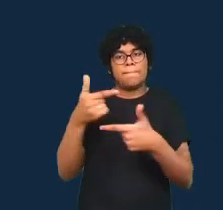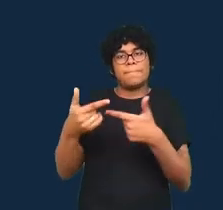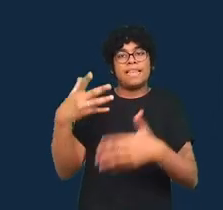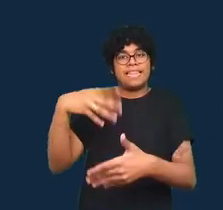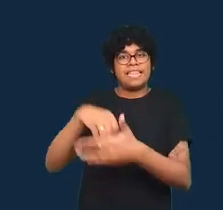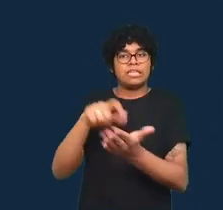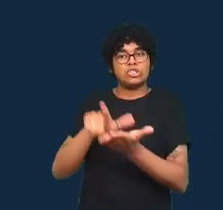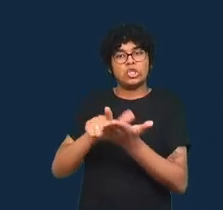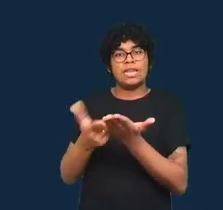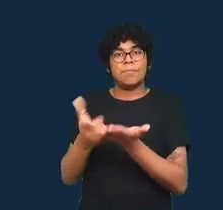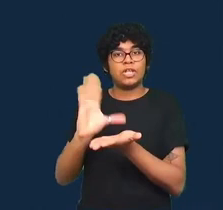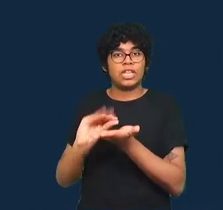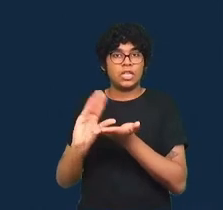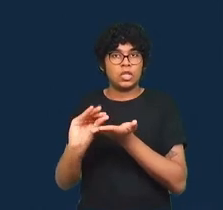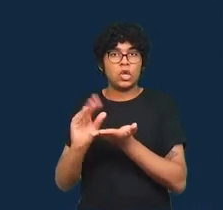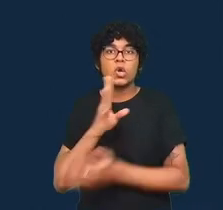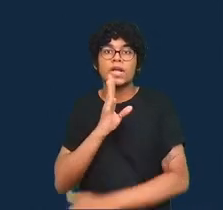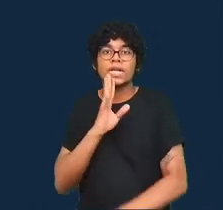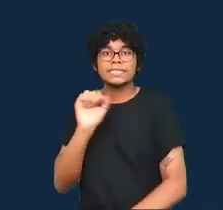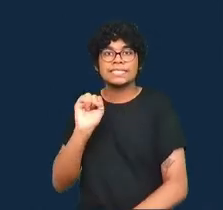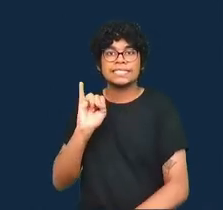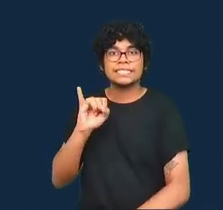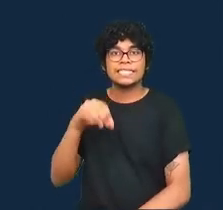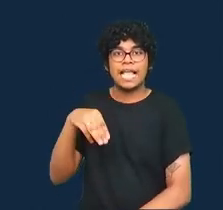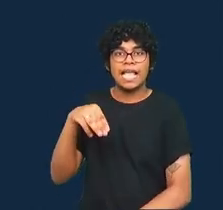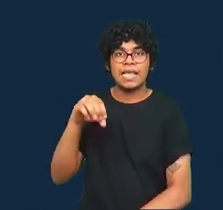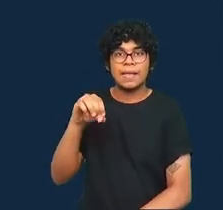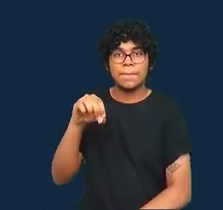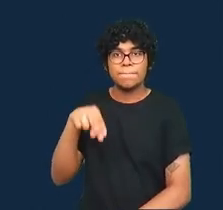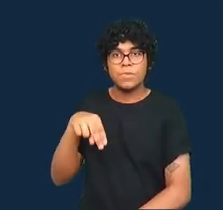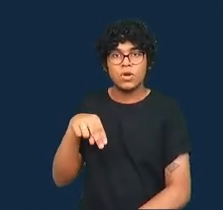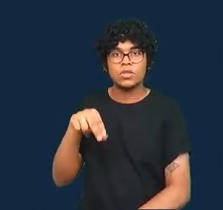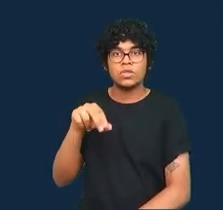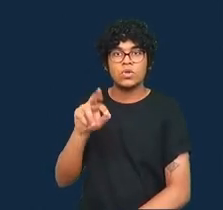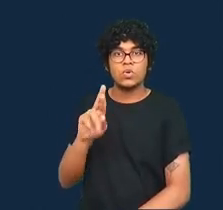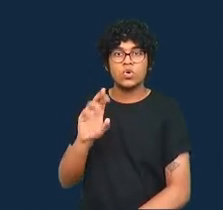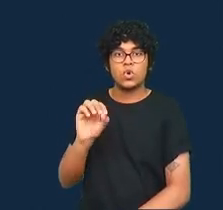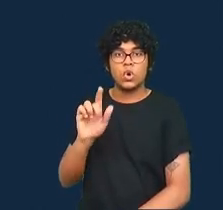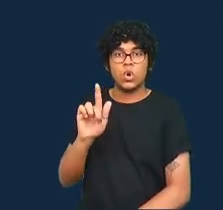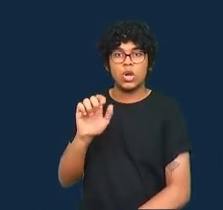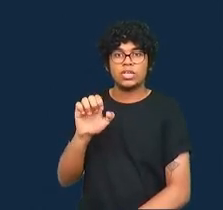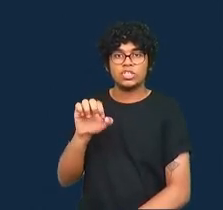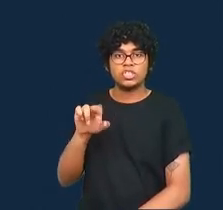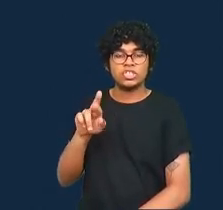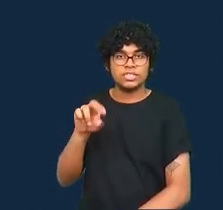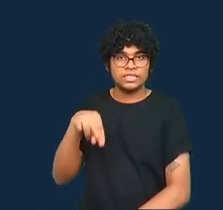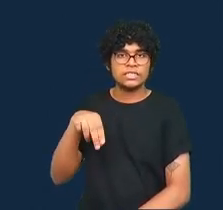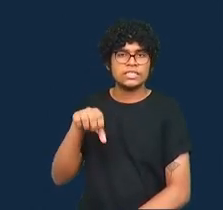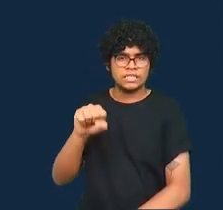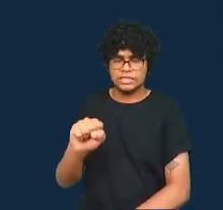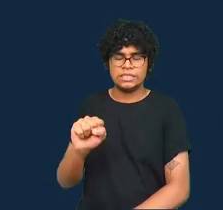você vai conhecer Simon Rogers, o jornalista de dados que trabalhava no Guardian.